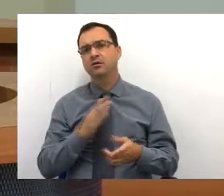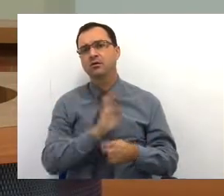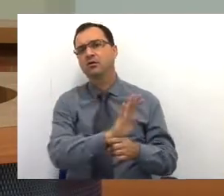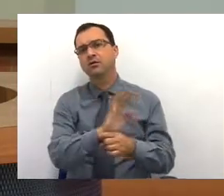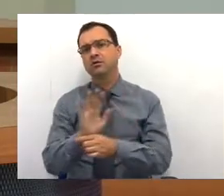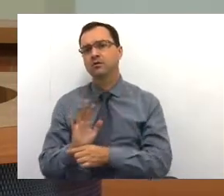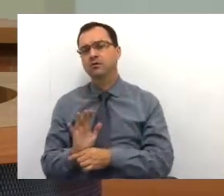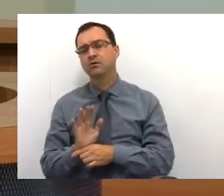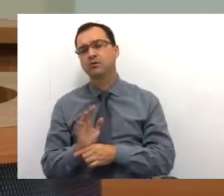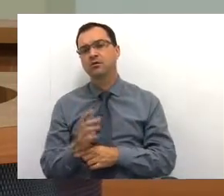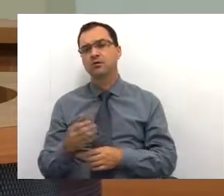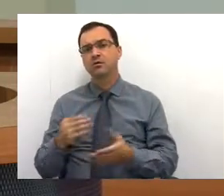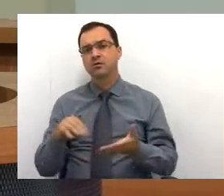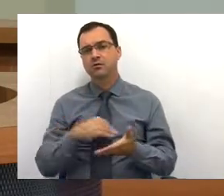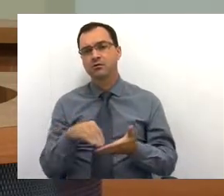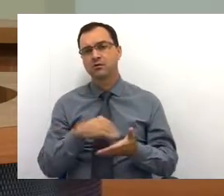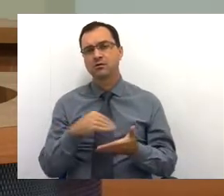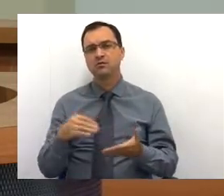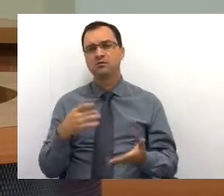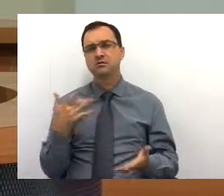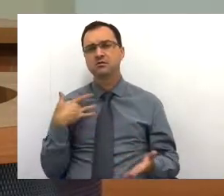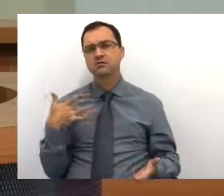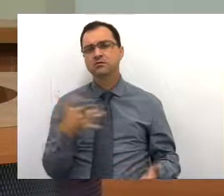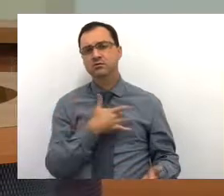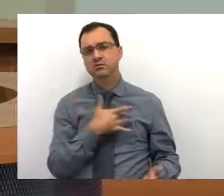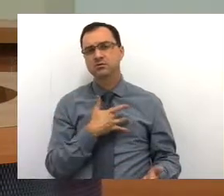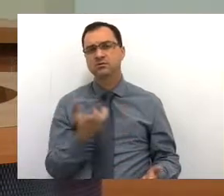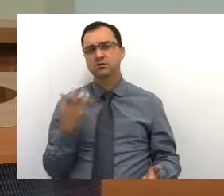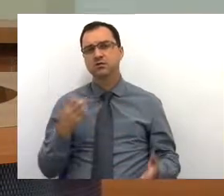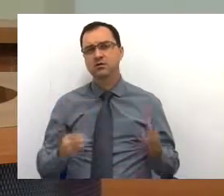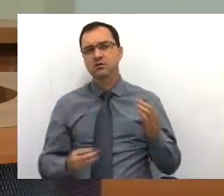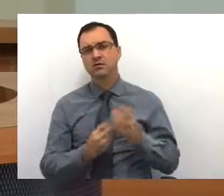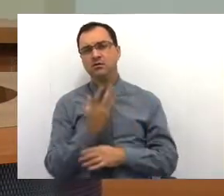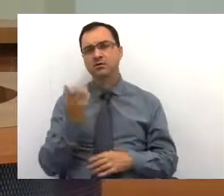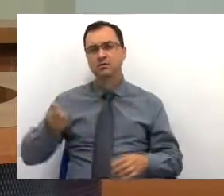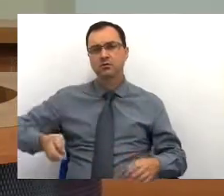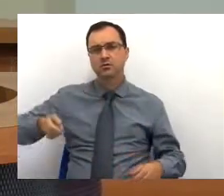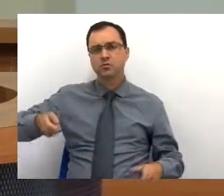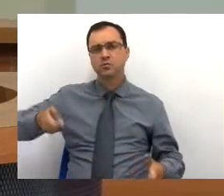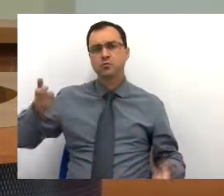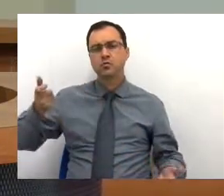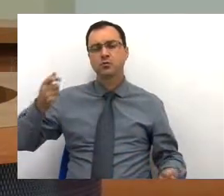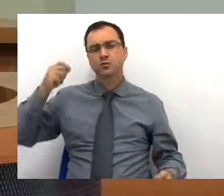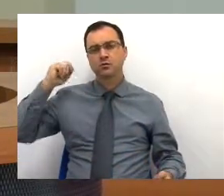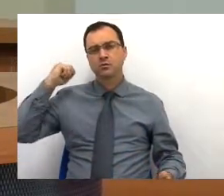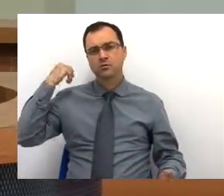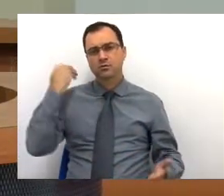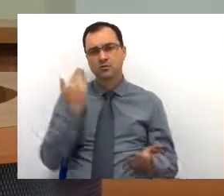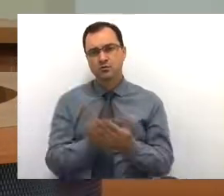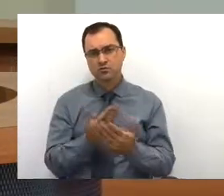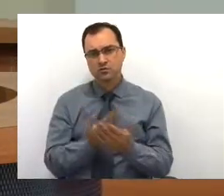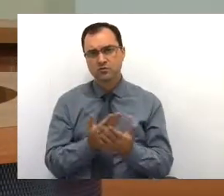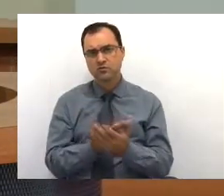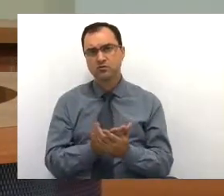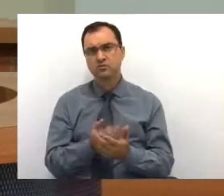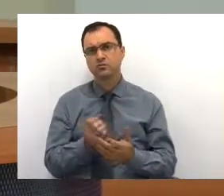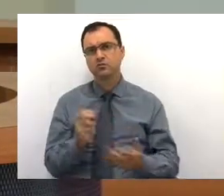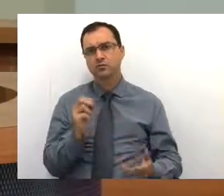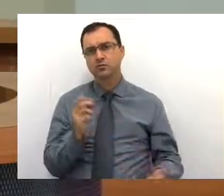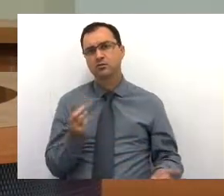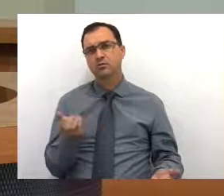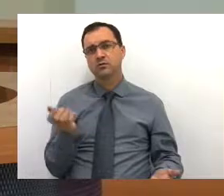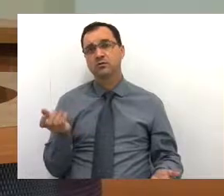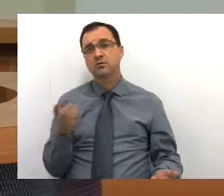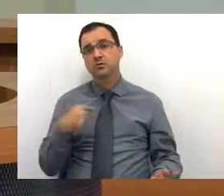A Secretaria de Saúde, ela pretende criar bolsas de estudo para estudantes, uma vez que